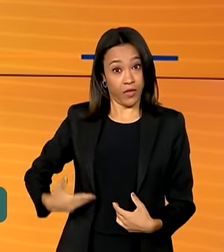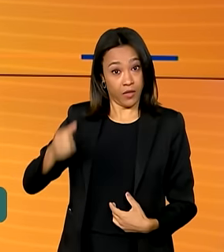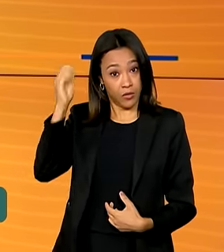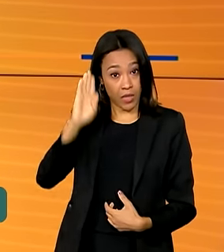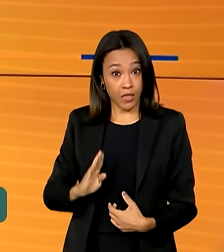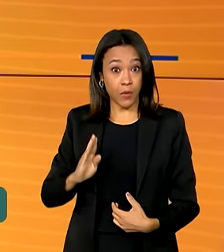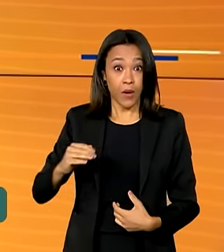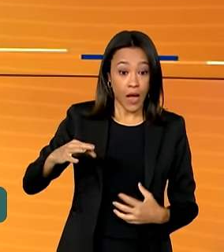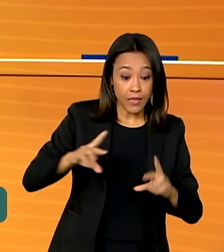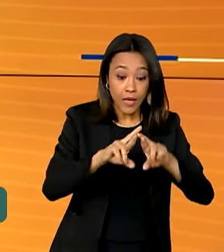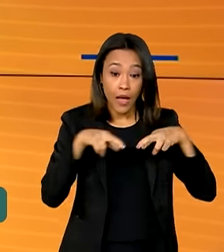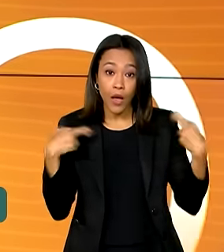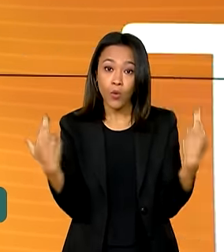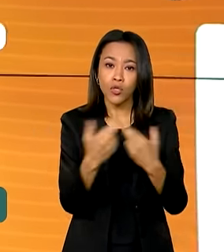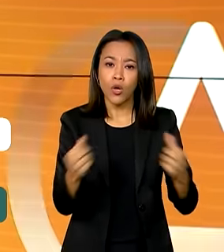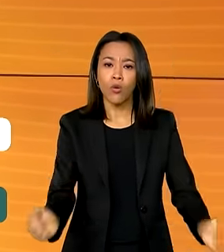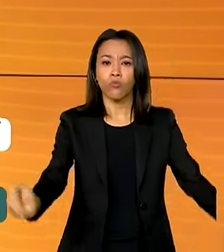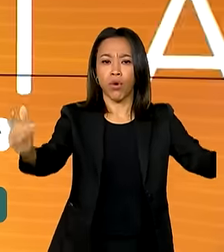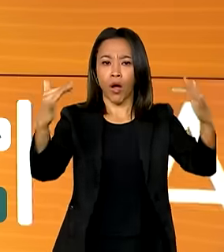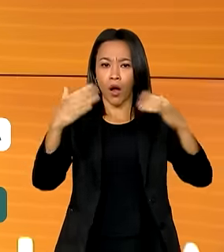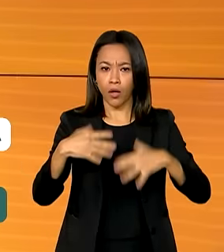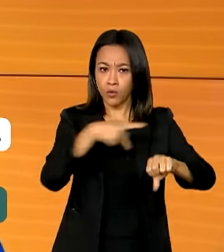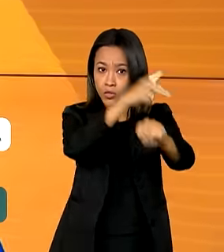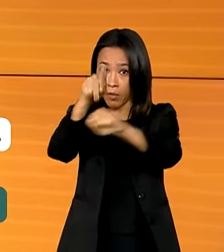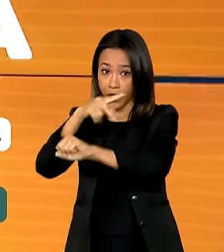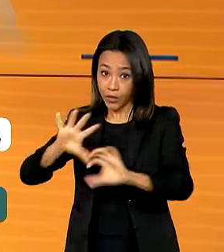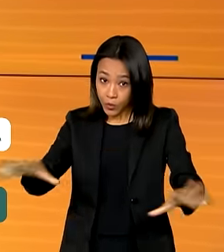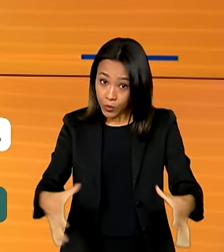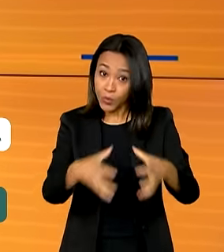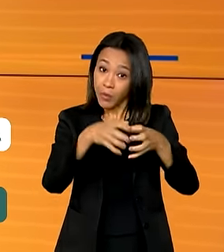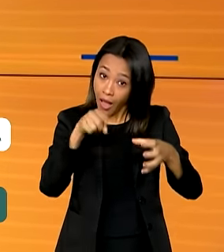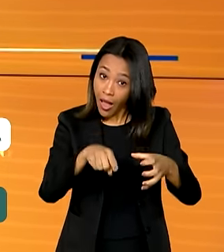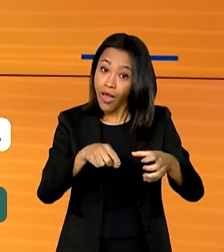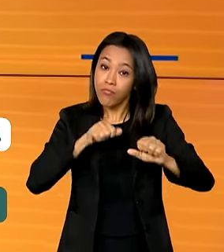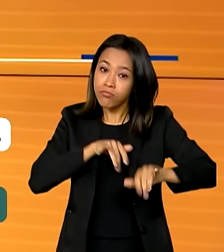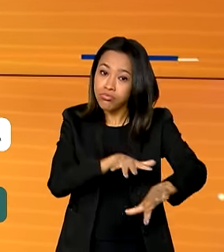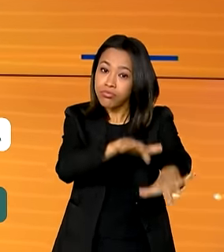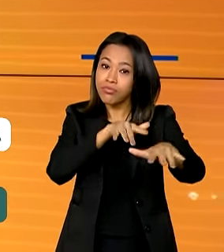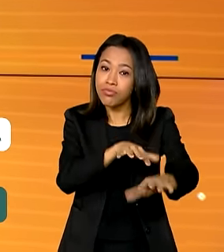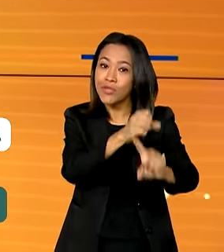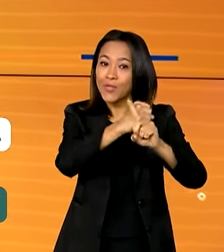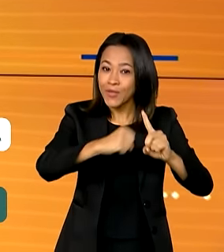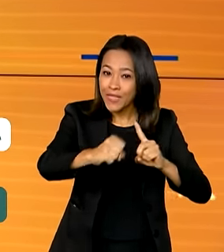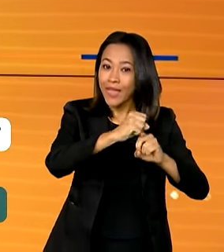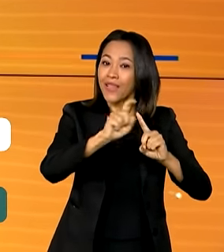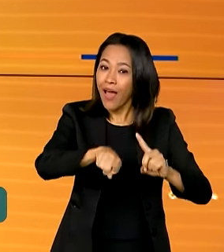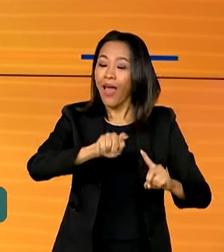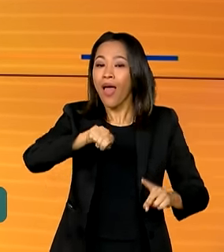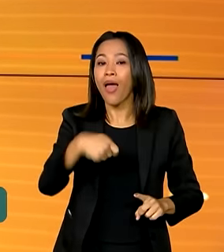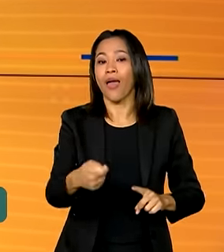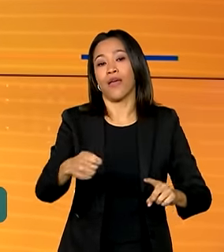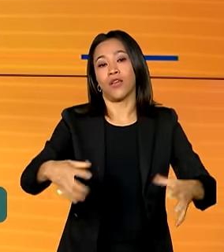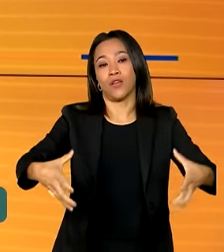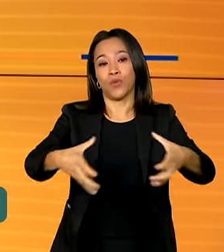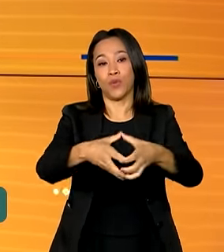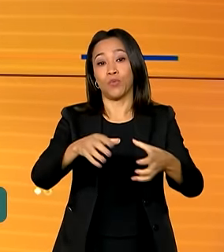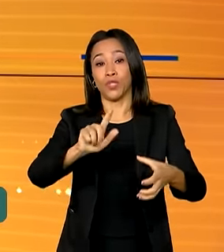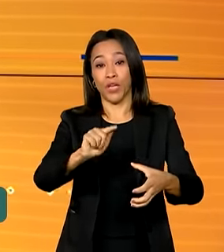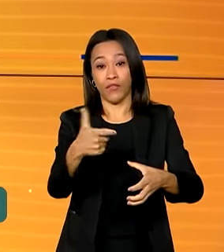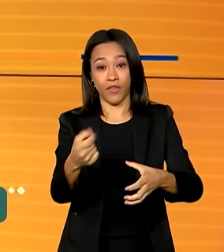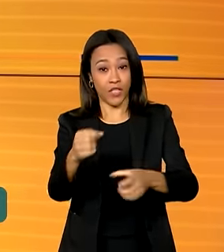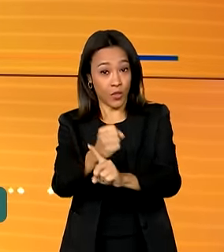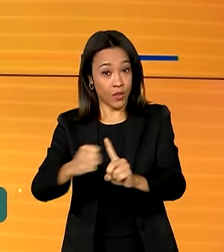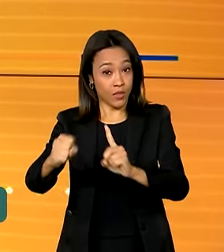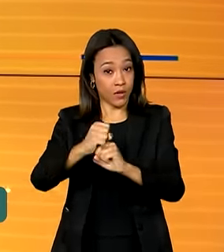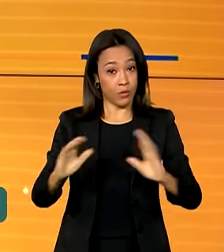economias do mundo será precedida por um encontro de movimentos sociais. Trata-se do G20 social, que ocorrerá de 14